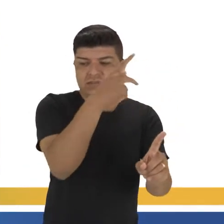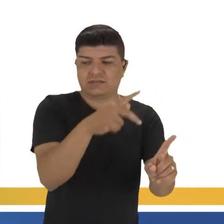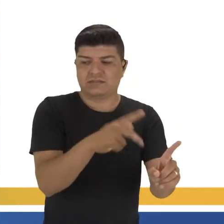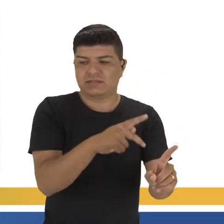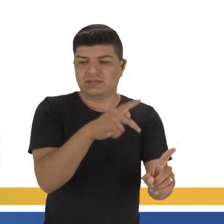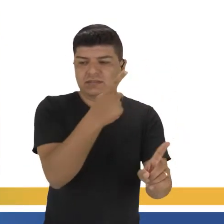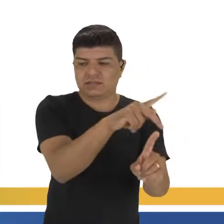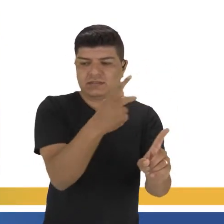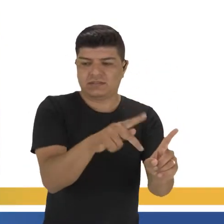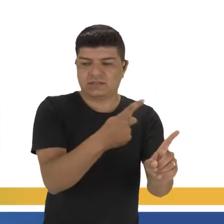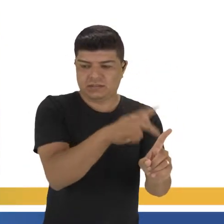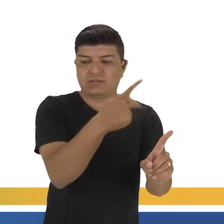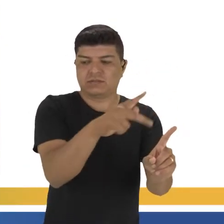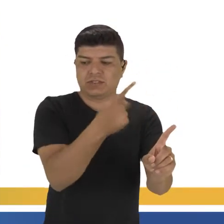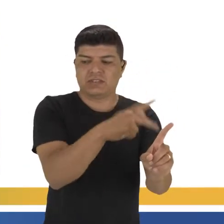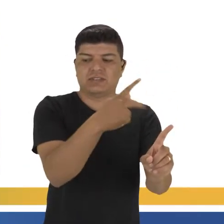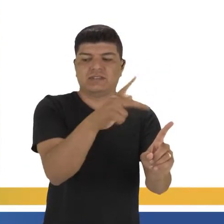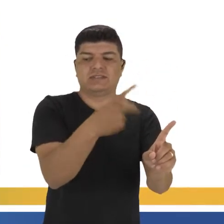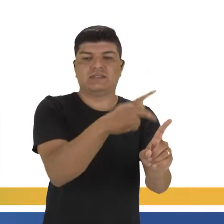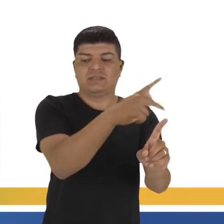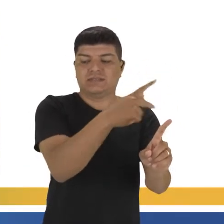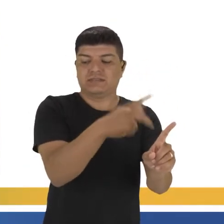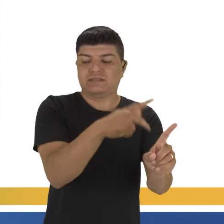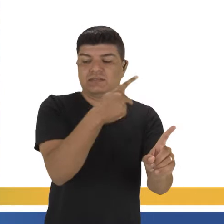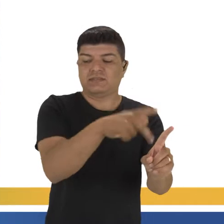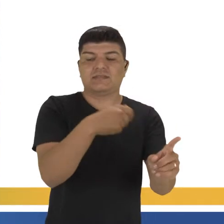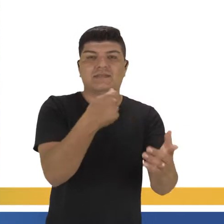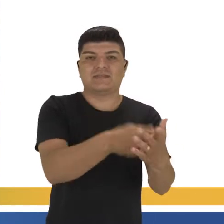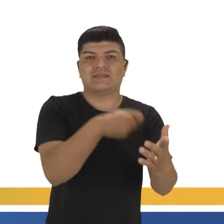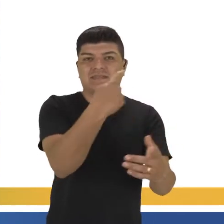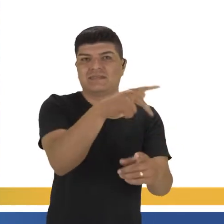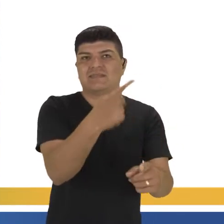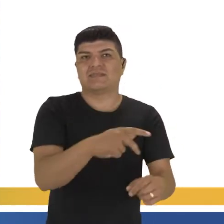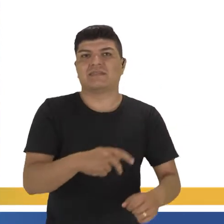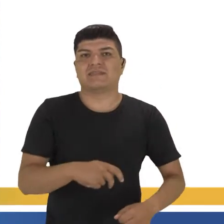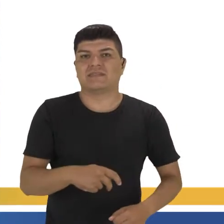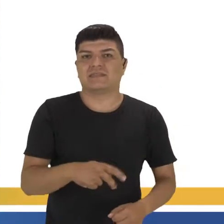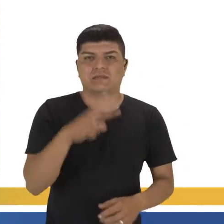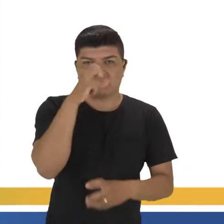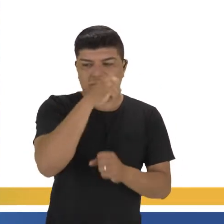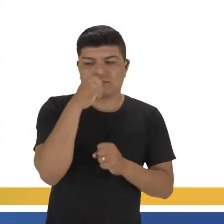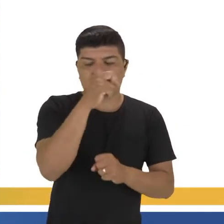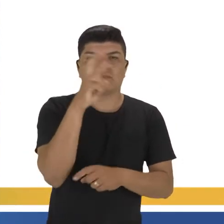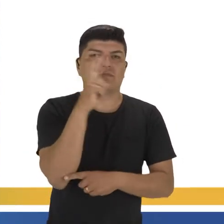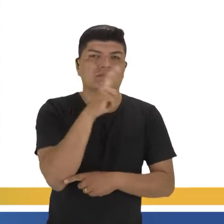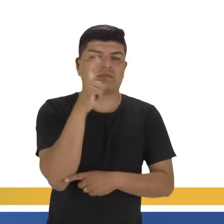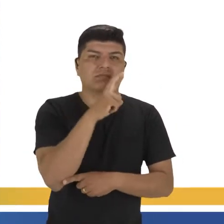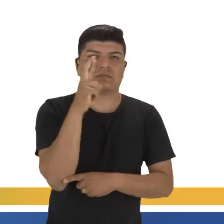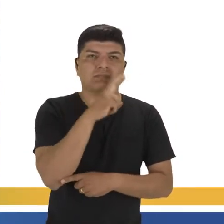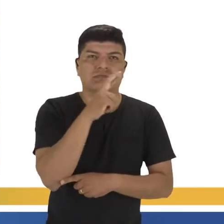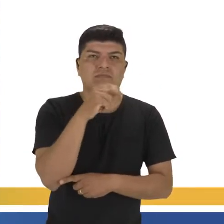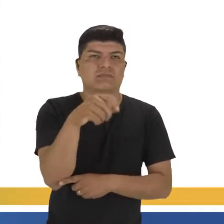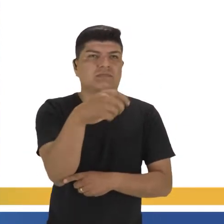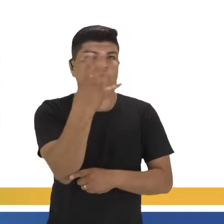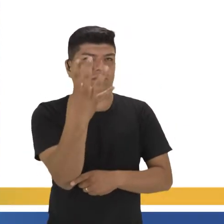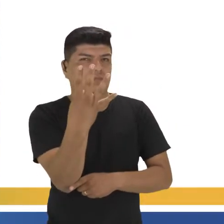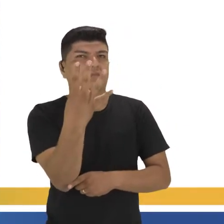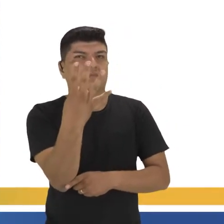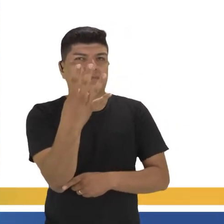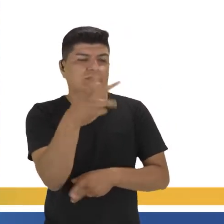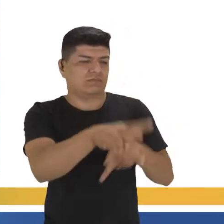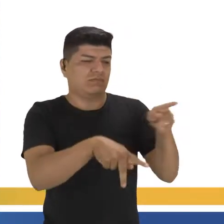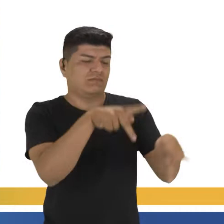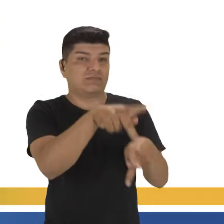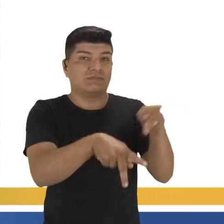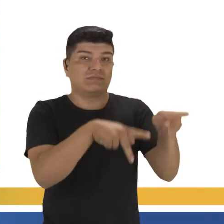Os Kizares eram os líderes russos, né? Esse Kizar representava o poder máximo da Rússia e aí a quantidade maior